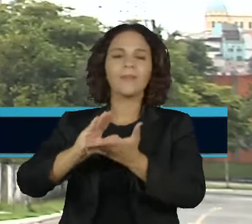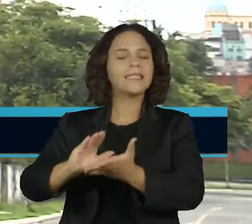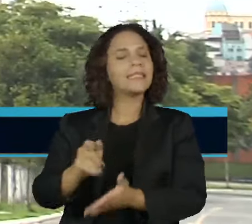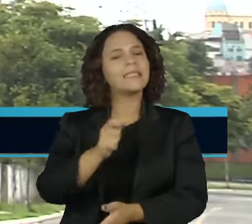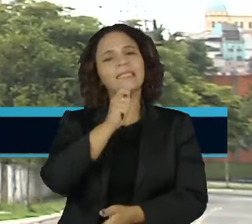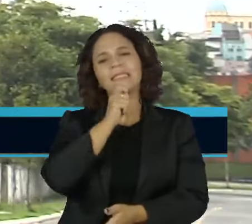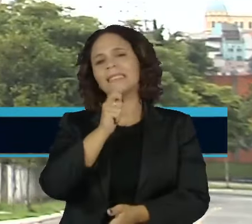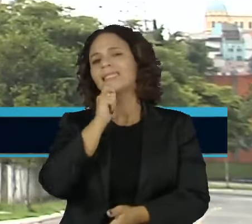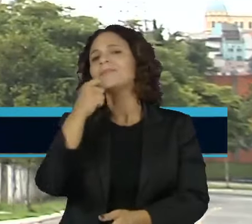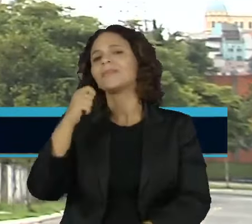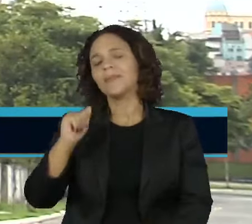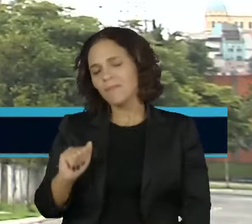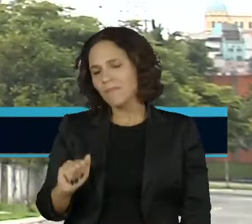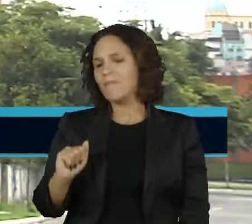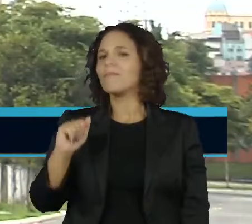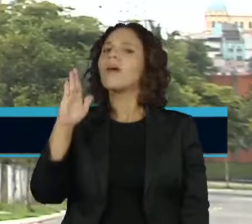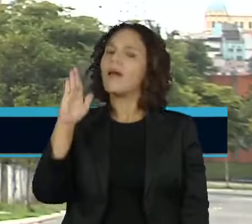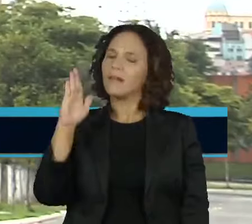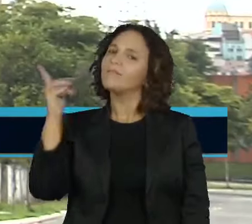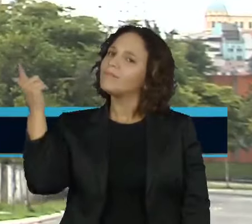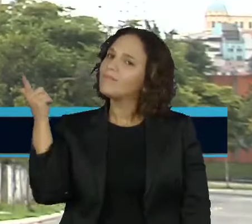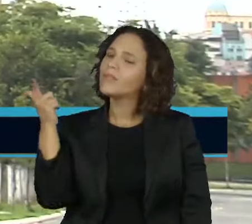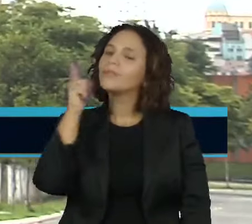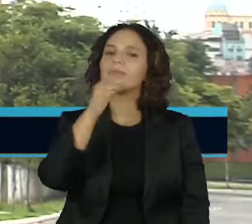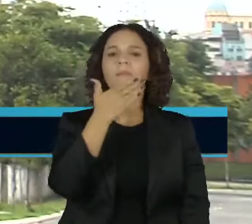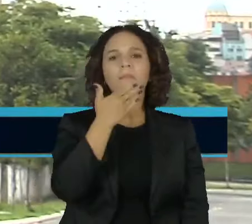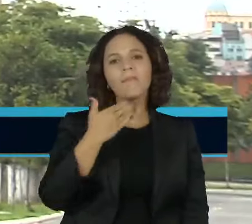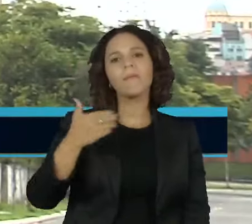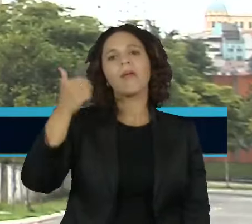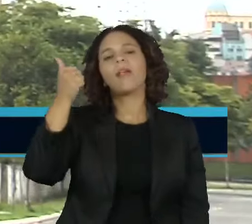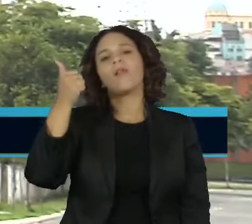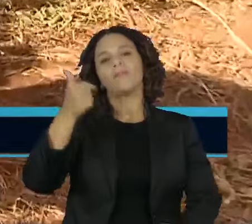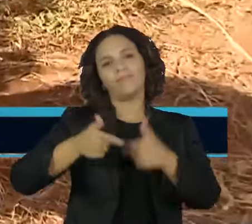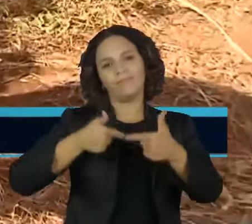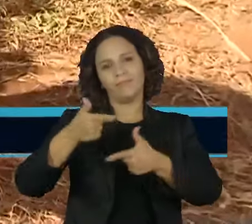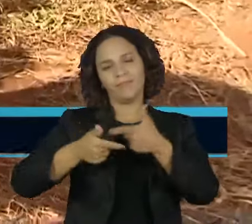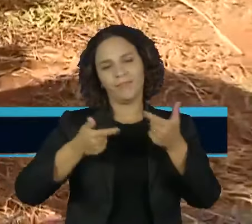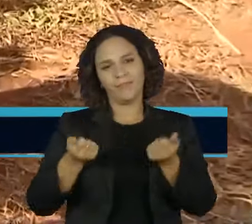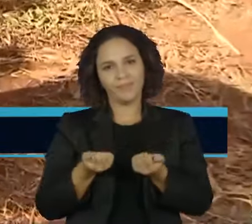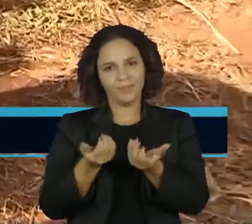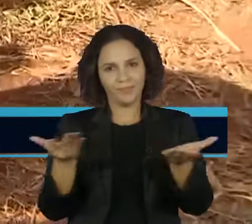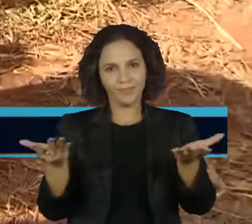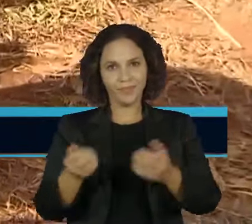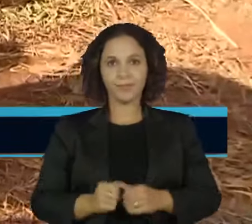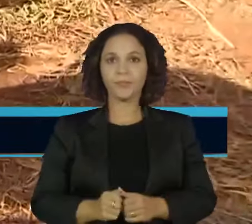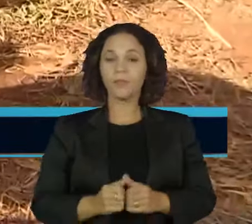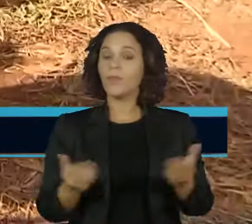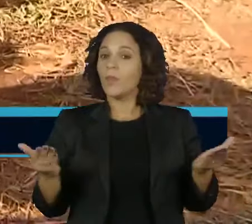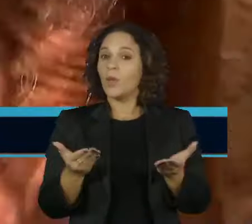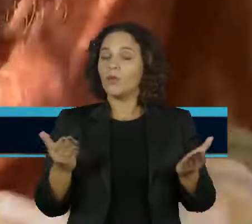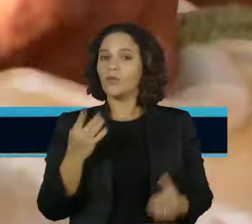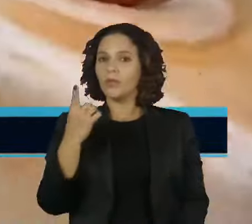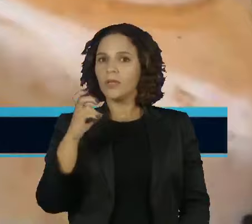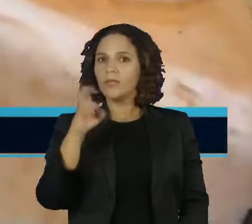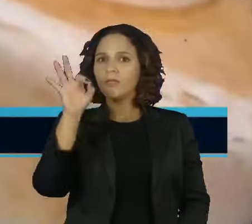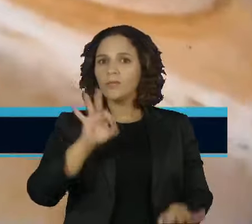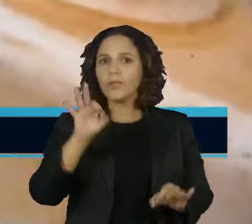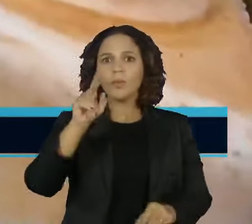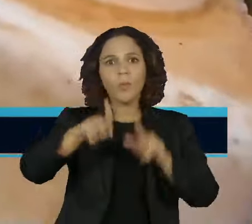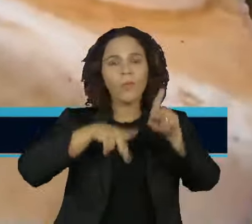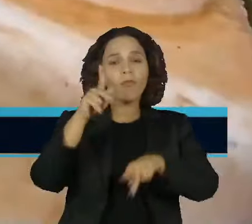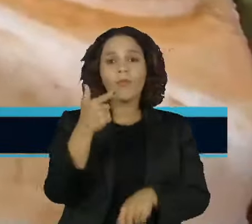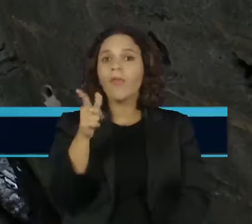estão muito abaixo do necessário para melhorar a estrutura dos serviços. Hoje, 15% dos brasileiros não têm água